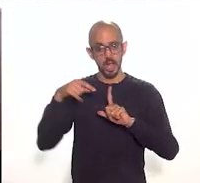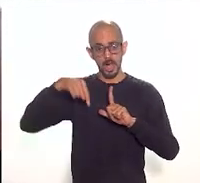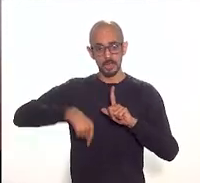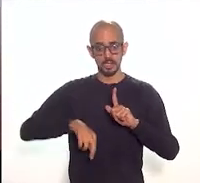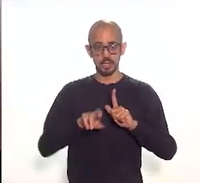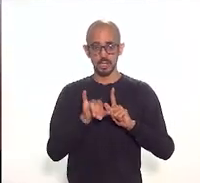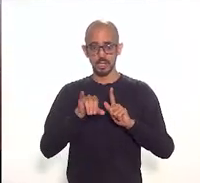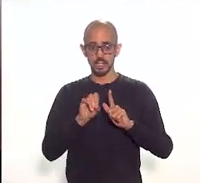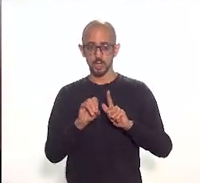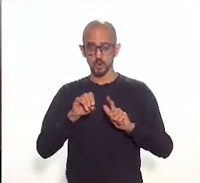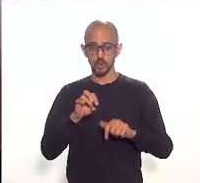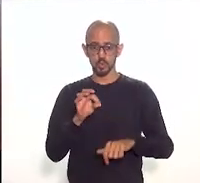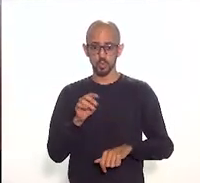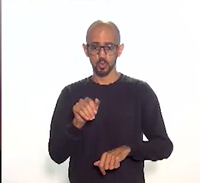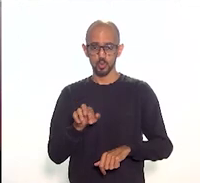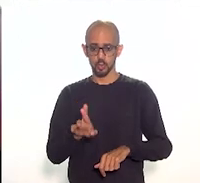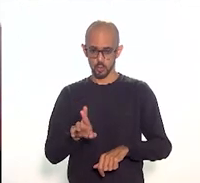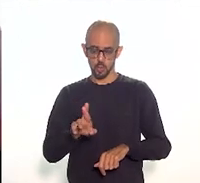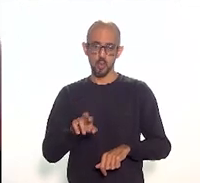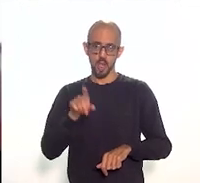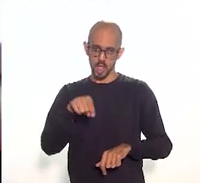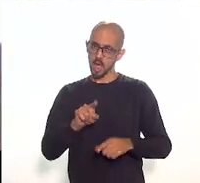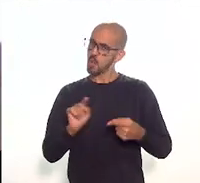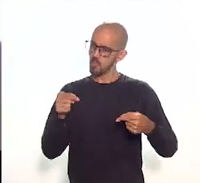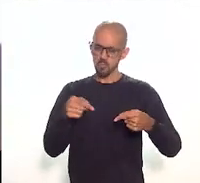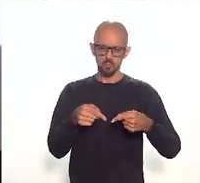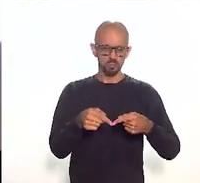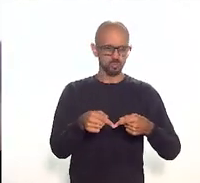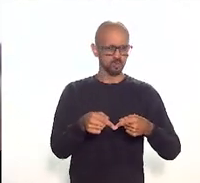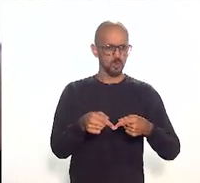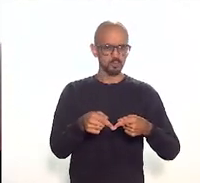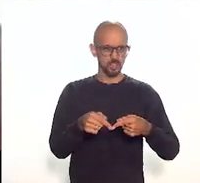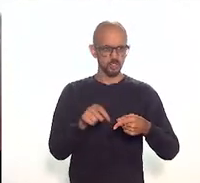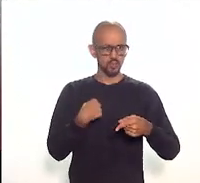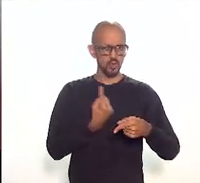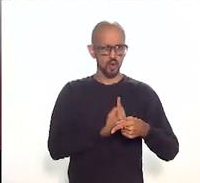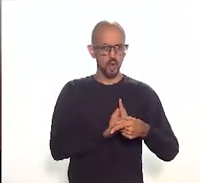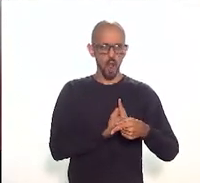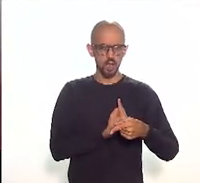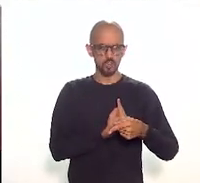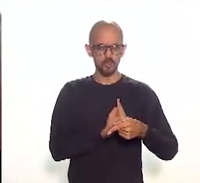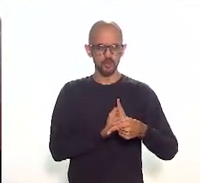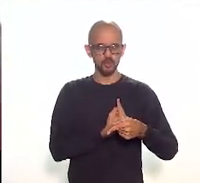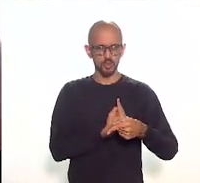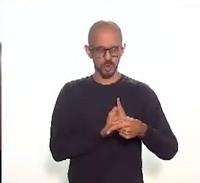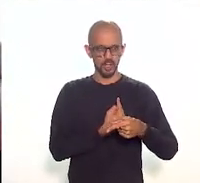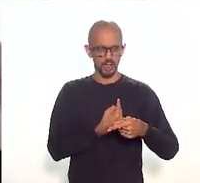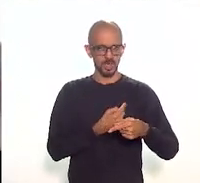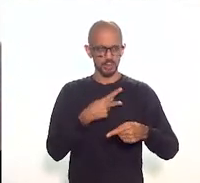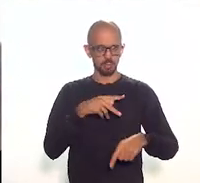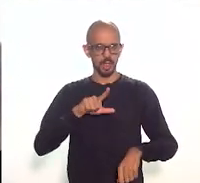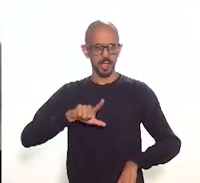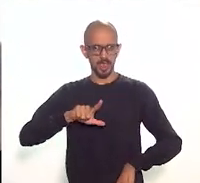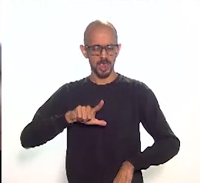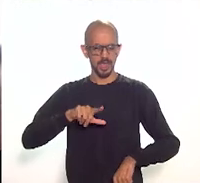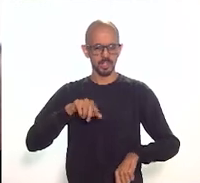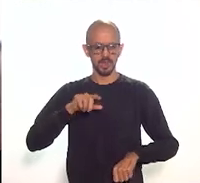vem de encontro ao que a gente está trabalhando, que a gente vai trabalhando com esses roteiros históricos que a gente acha até